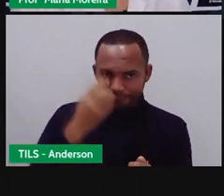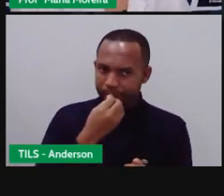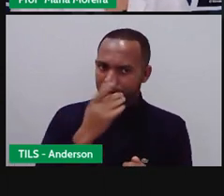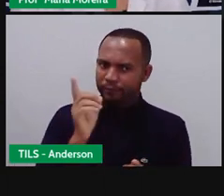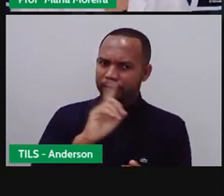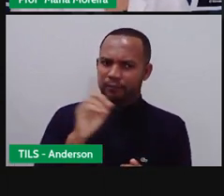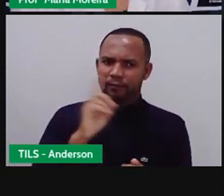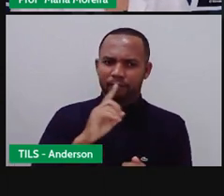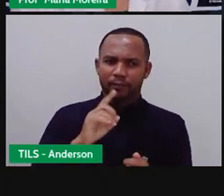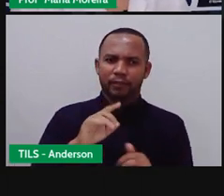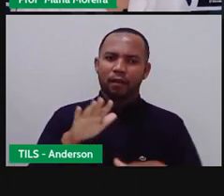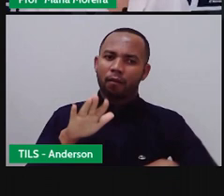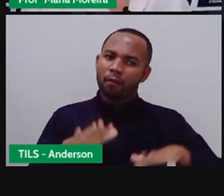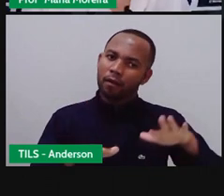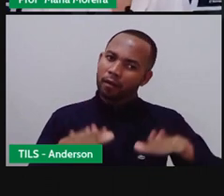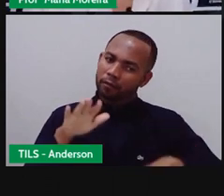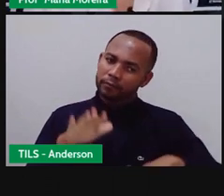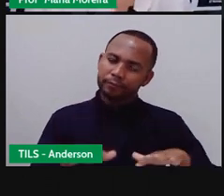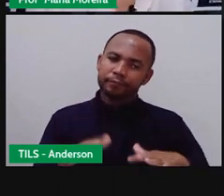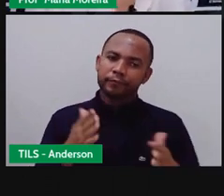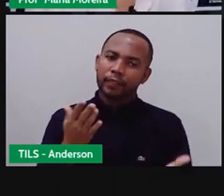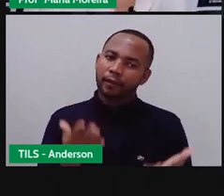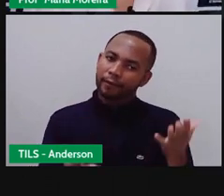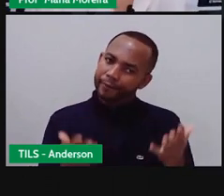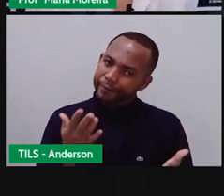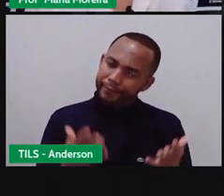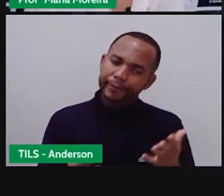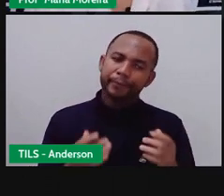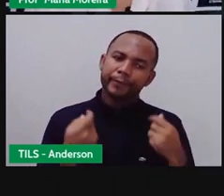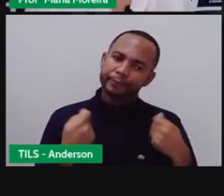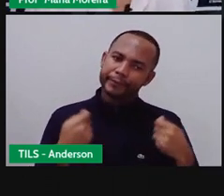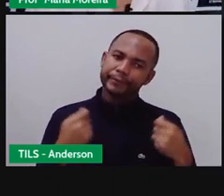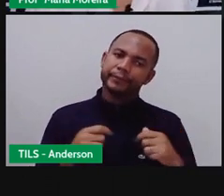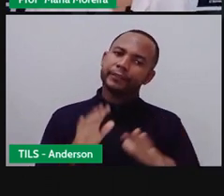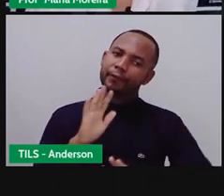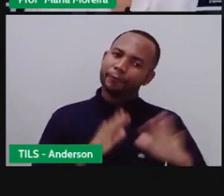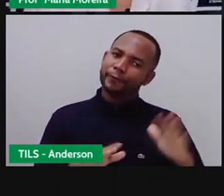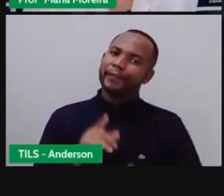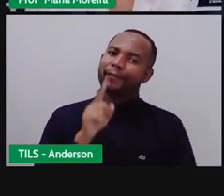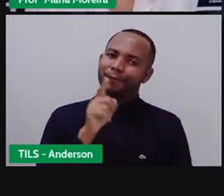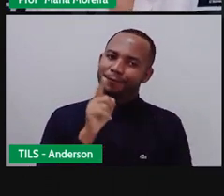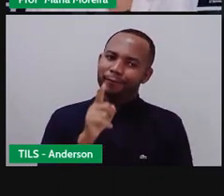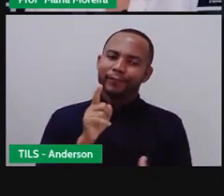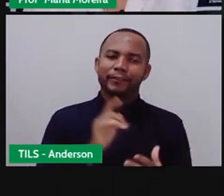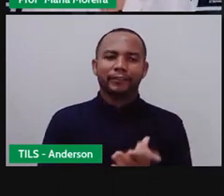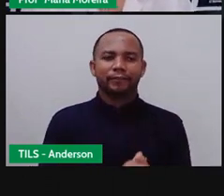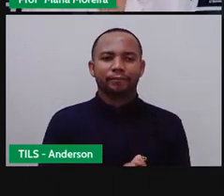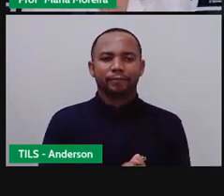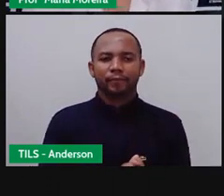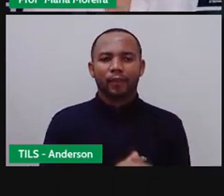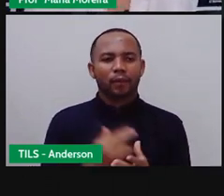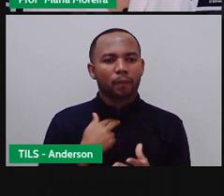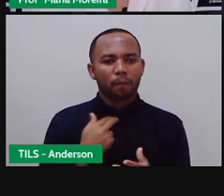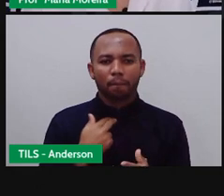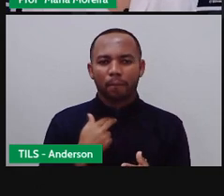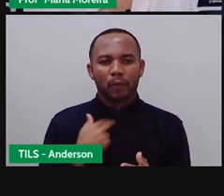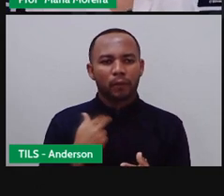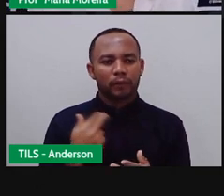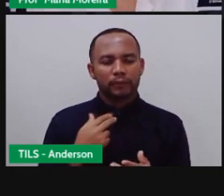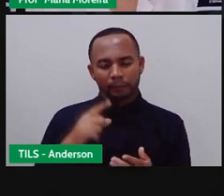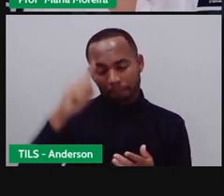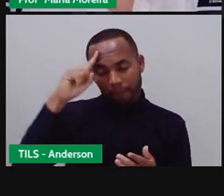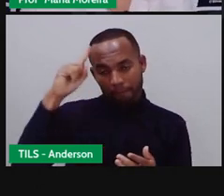Então, a gente precisa o quê? Dosar. Olha, agora eu não vou utilizar. Vou ter esse momento aqui para fazer um desenho, para brincar com os meus